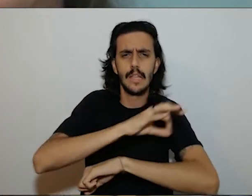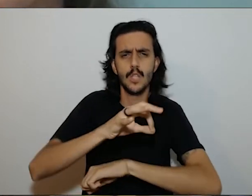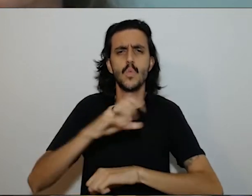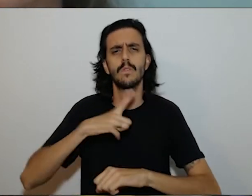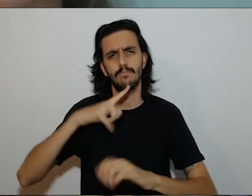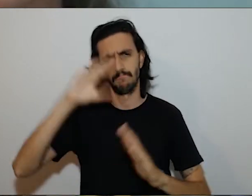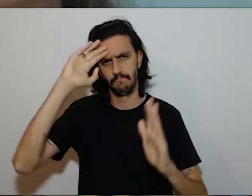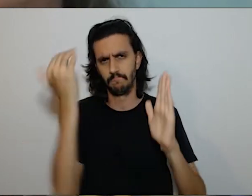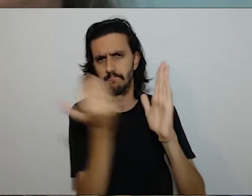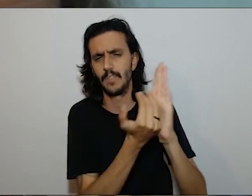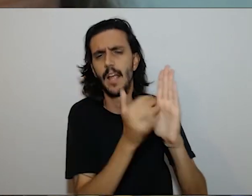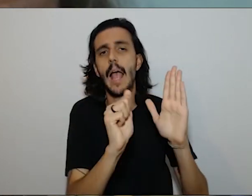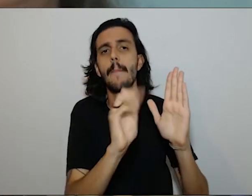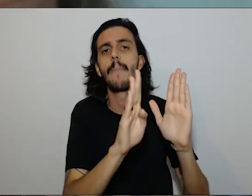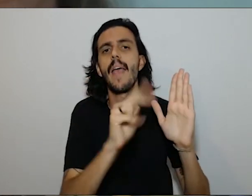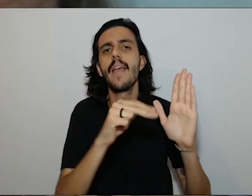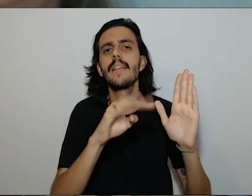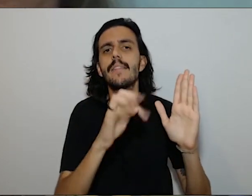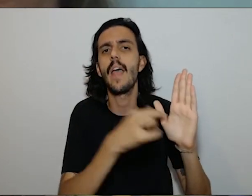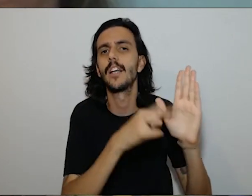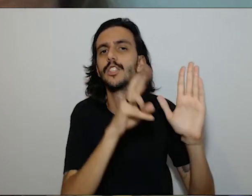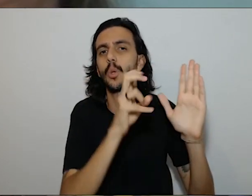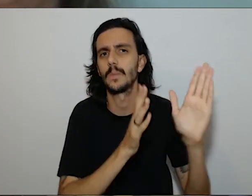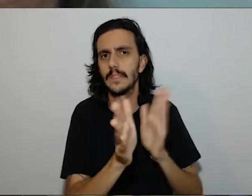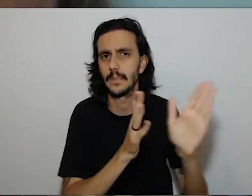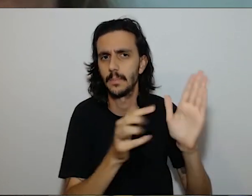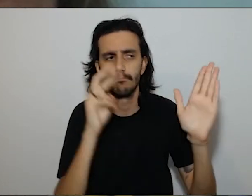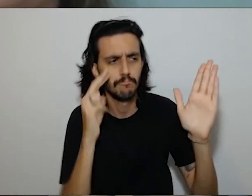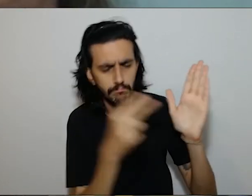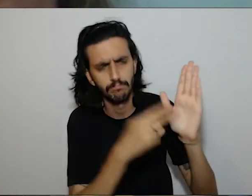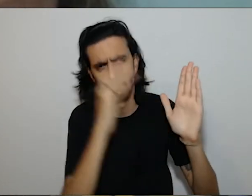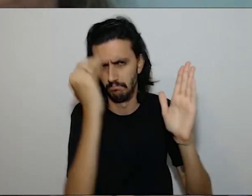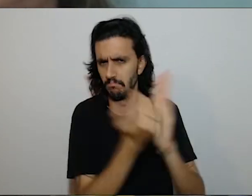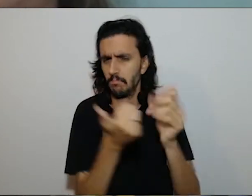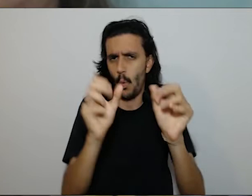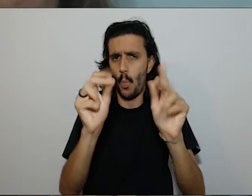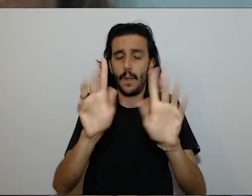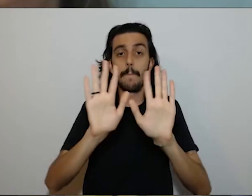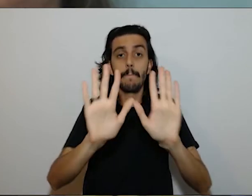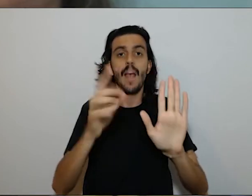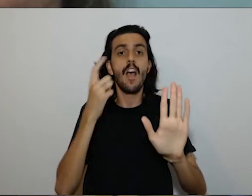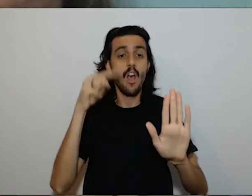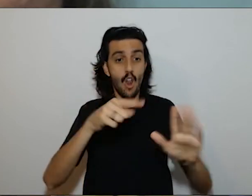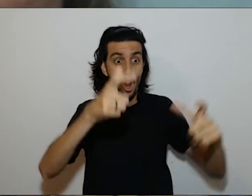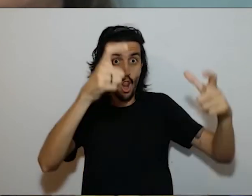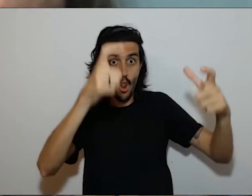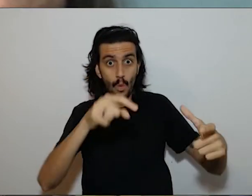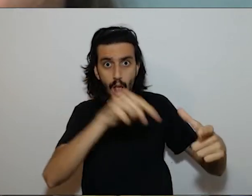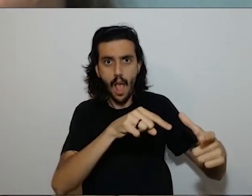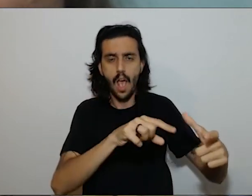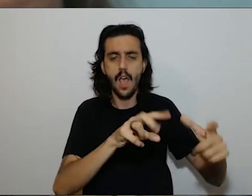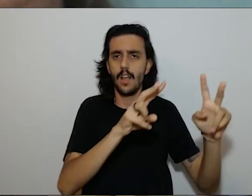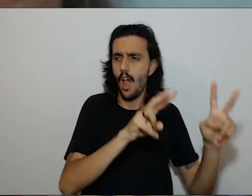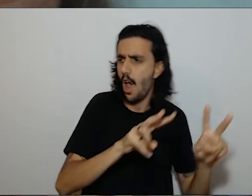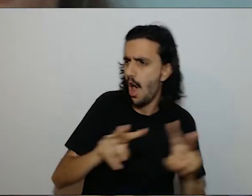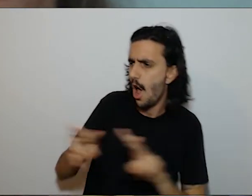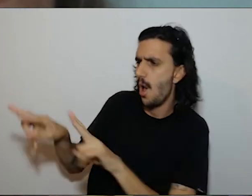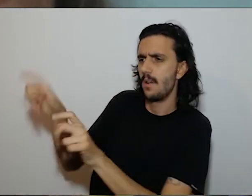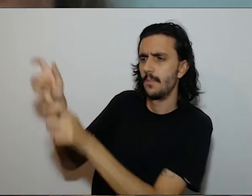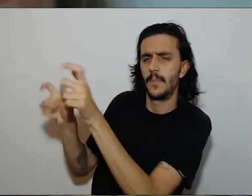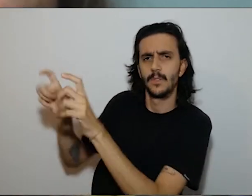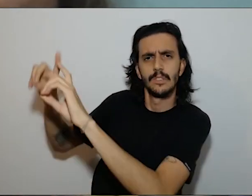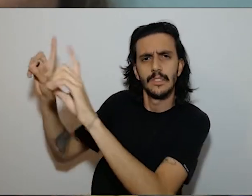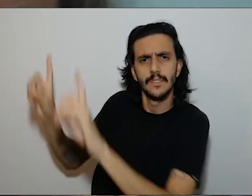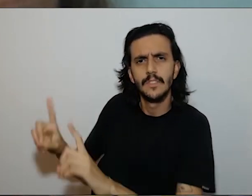como que o emocional das pessoas os lugares que criam empatia que acolhem que